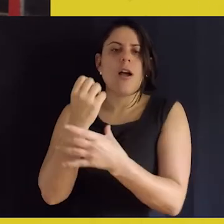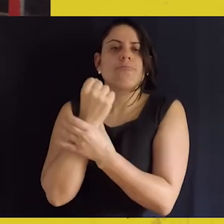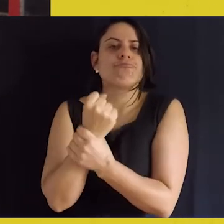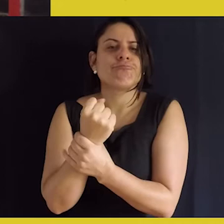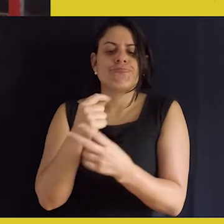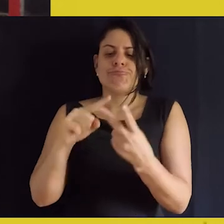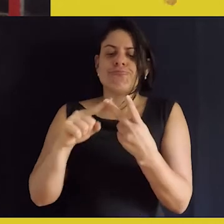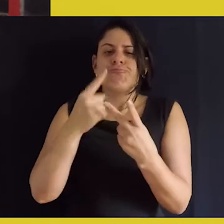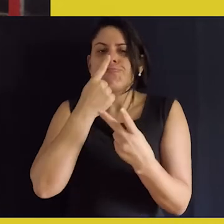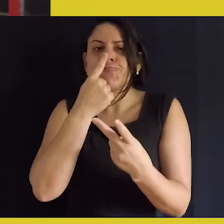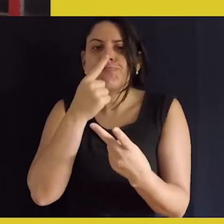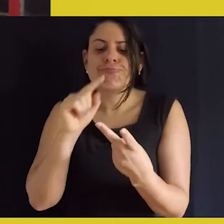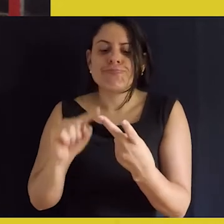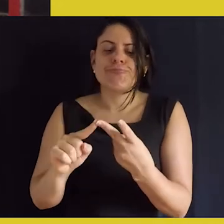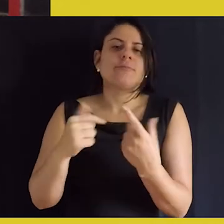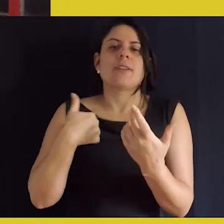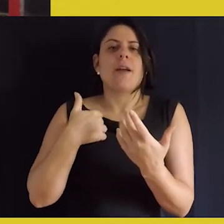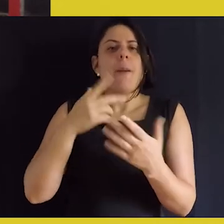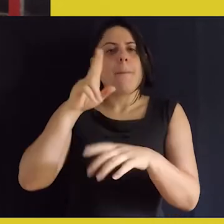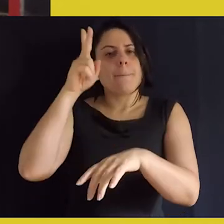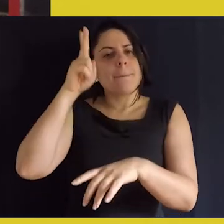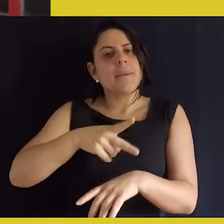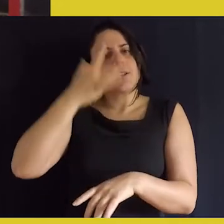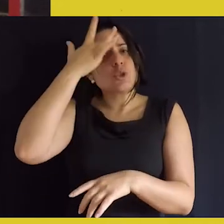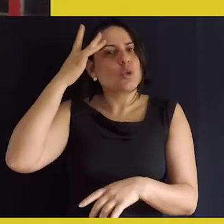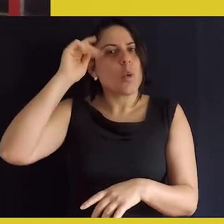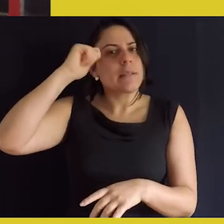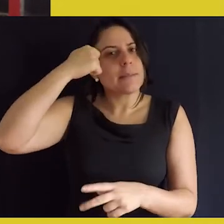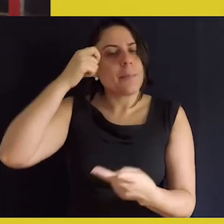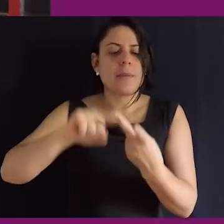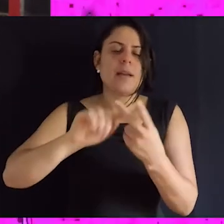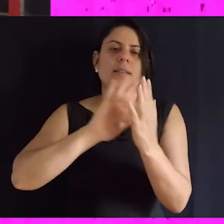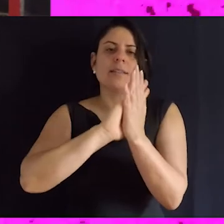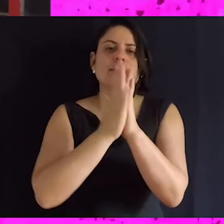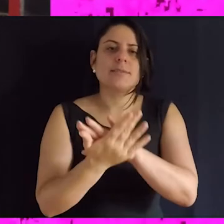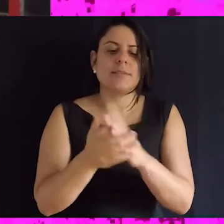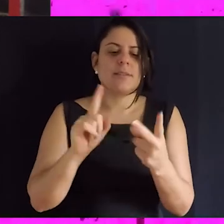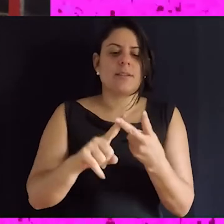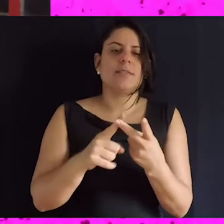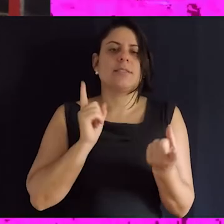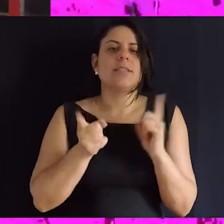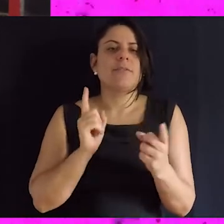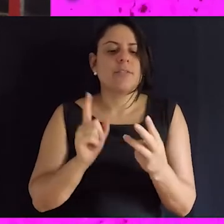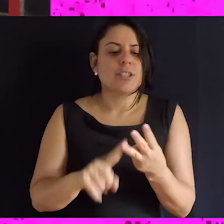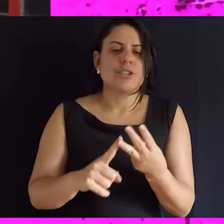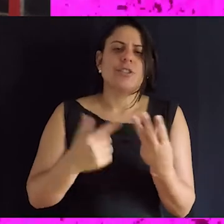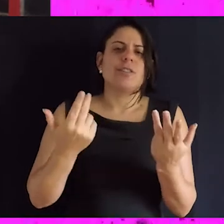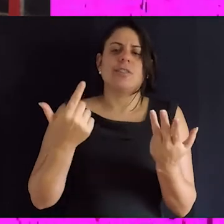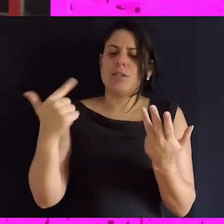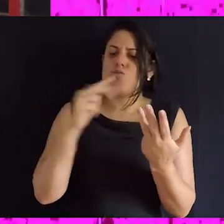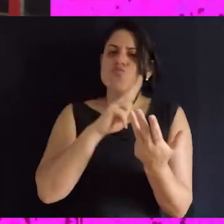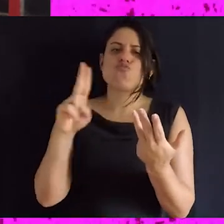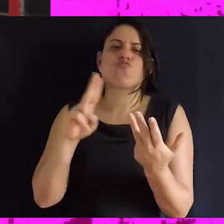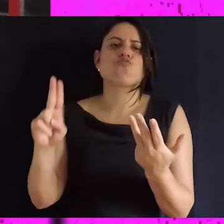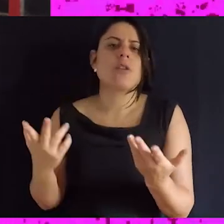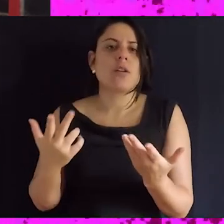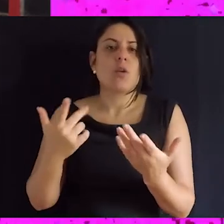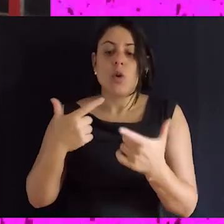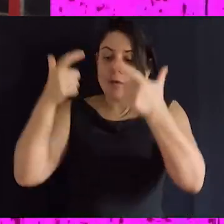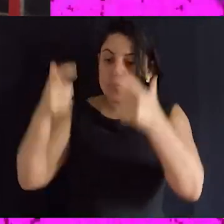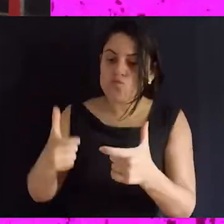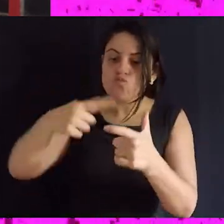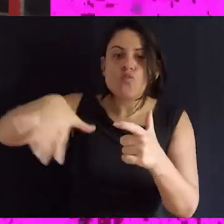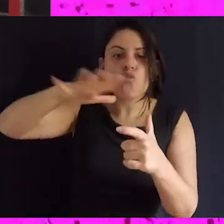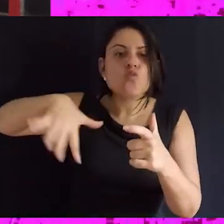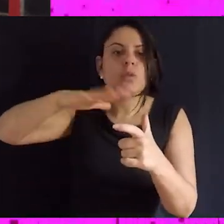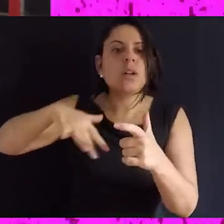nesse espaço seguro entre nós e com as nossas irmãs, né, pessoas pretas, pessoas trans, travestis, não-binares. E quando